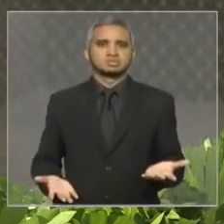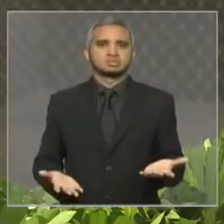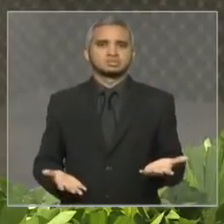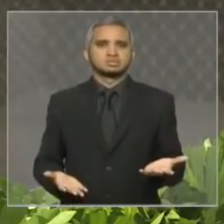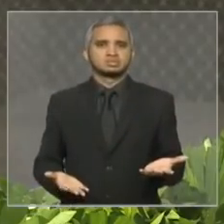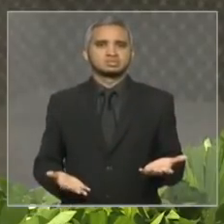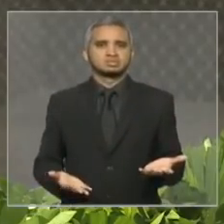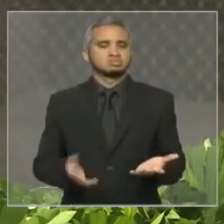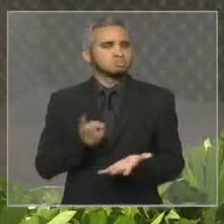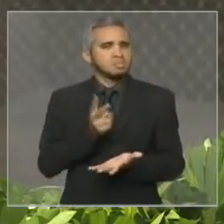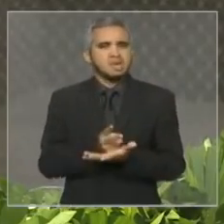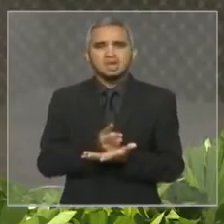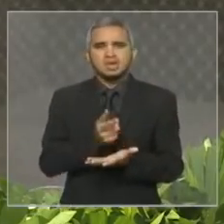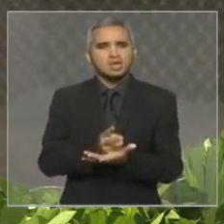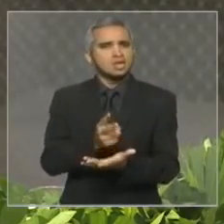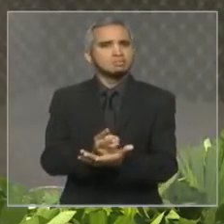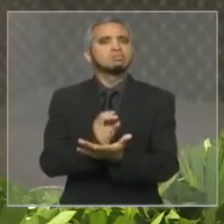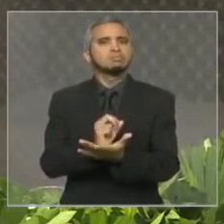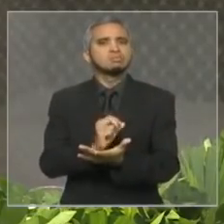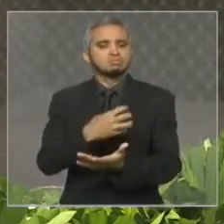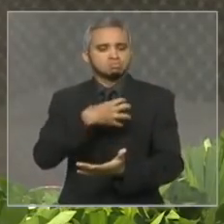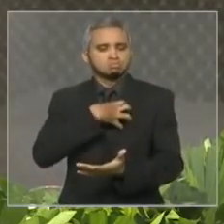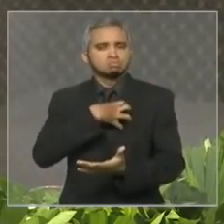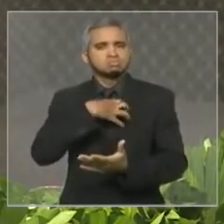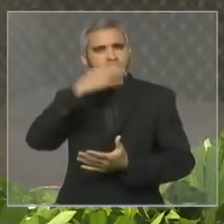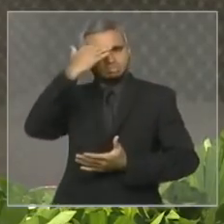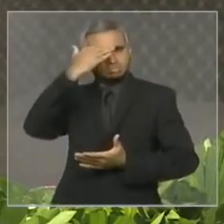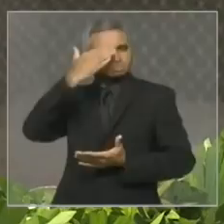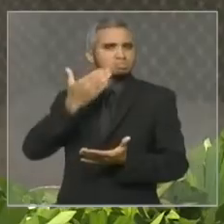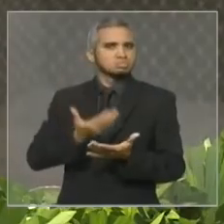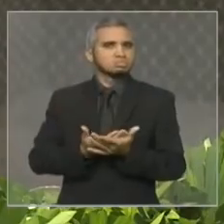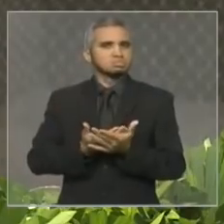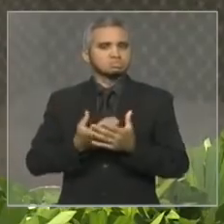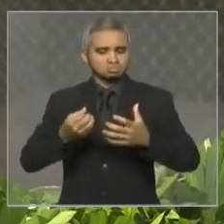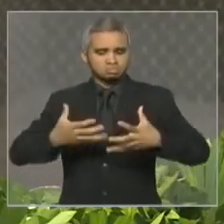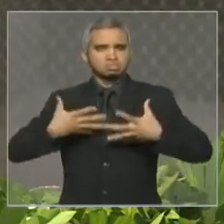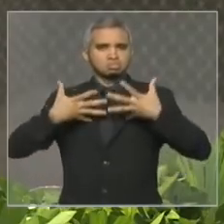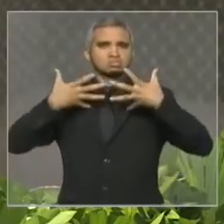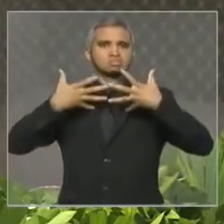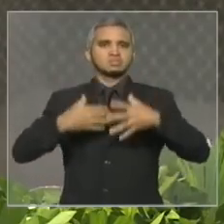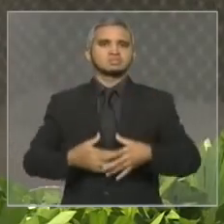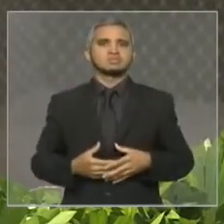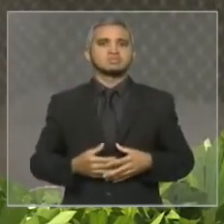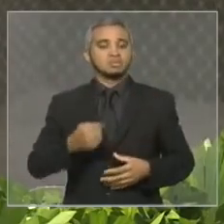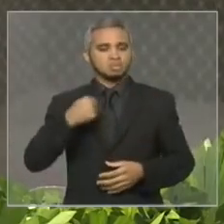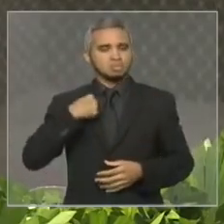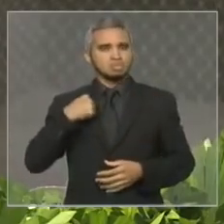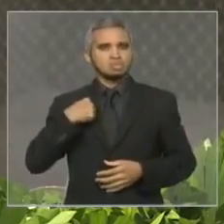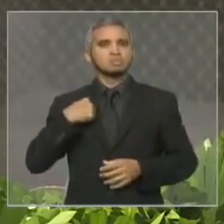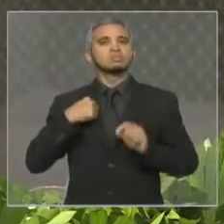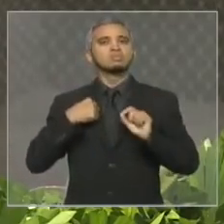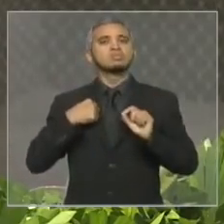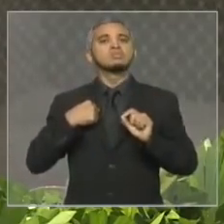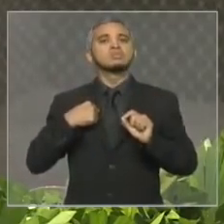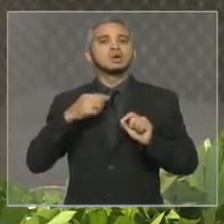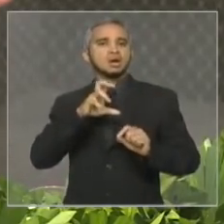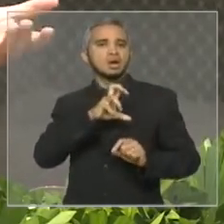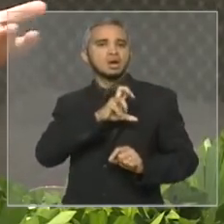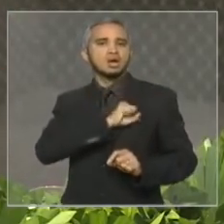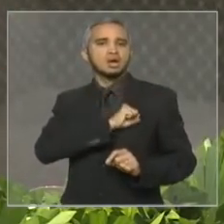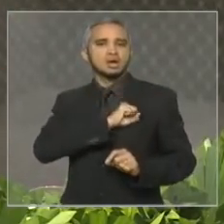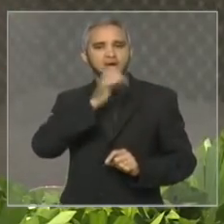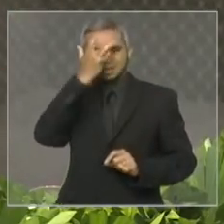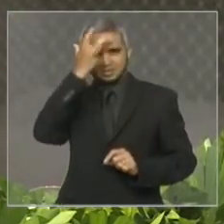mesmas acreditar naquilo que eu faço as minhas armas continuam as mesmas amar as pessoas que me são mais